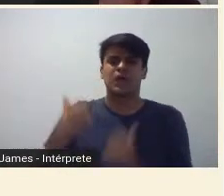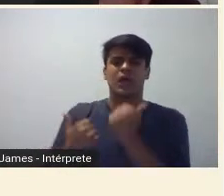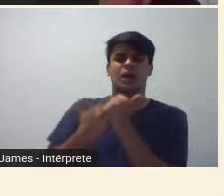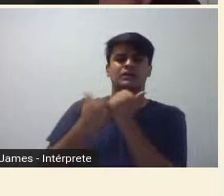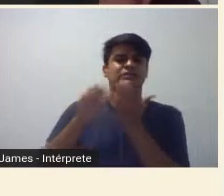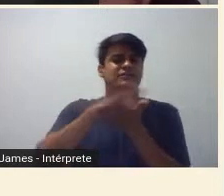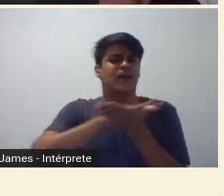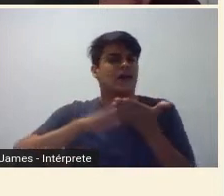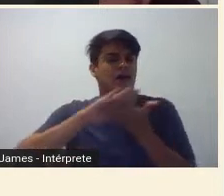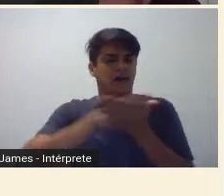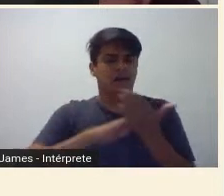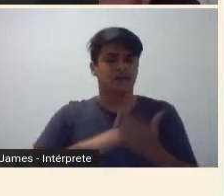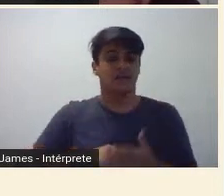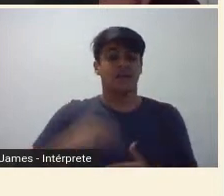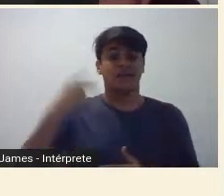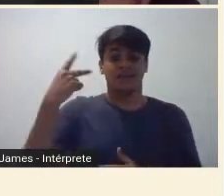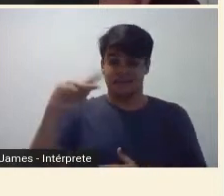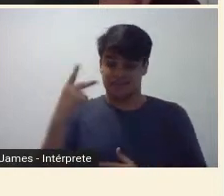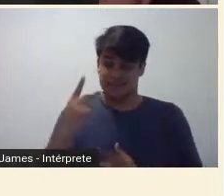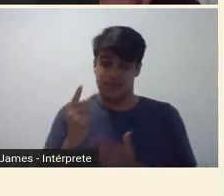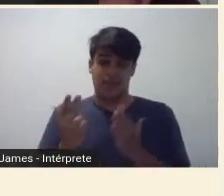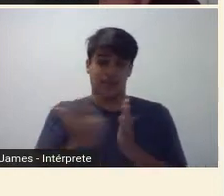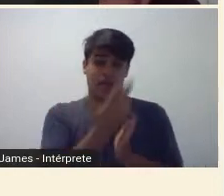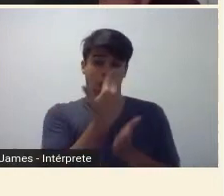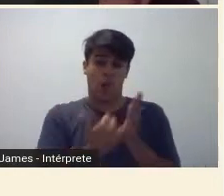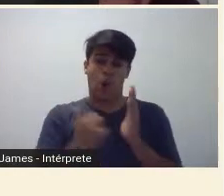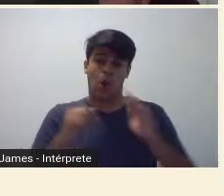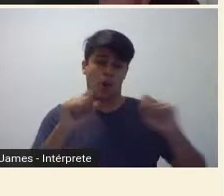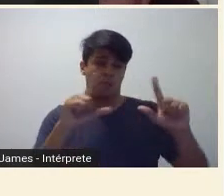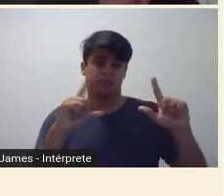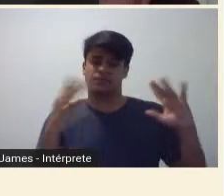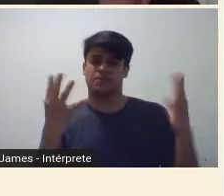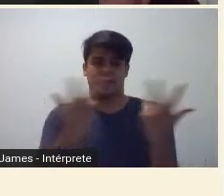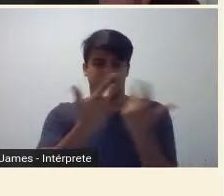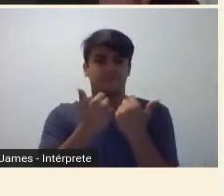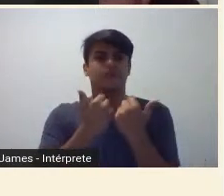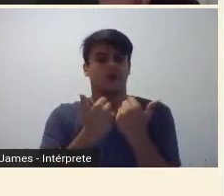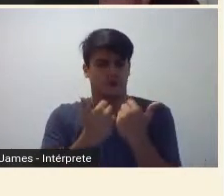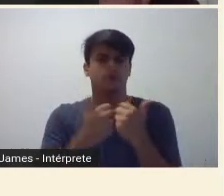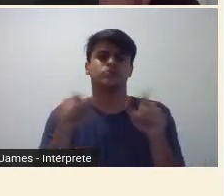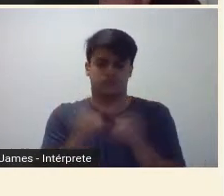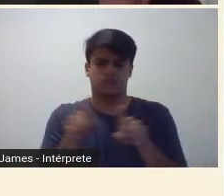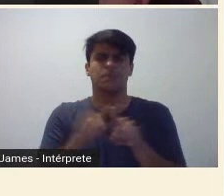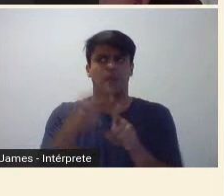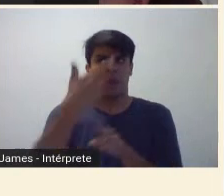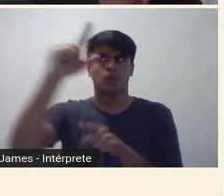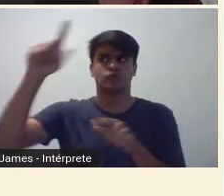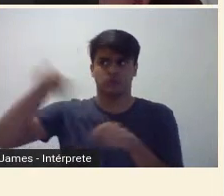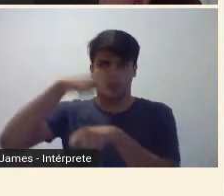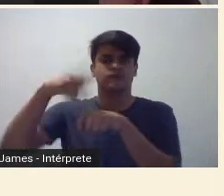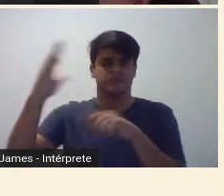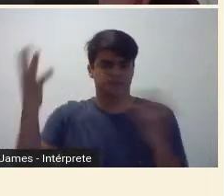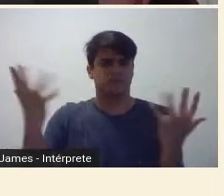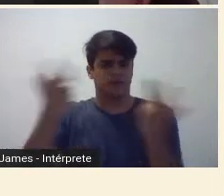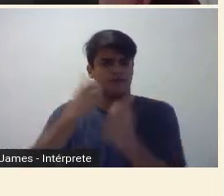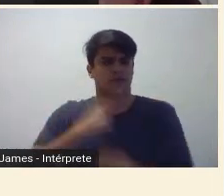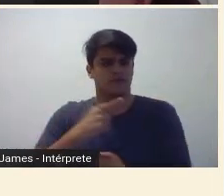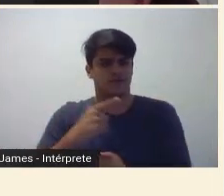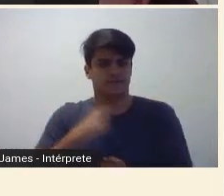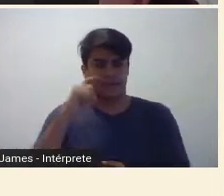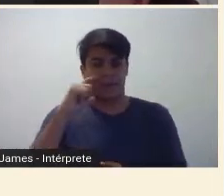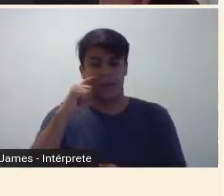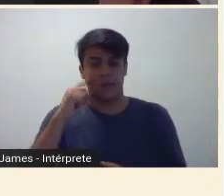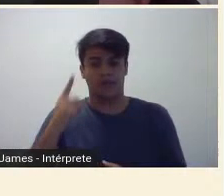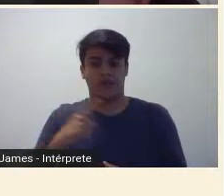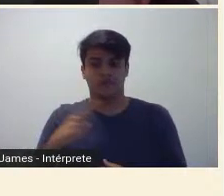traz as obras espetaculares para o contexto local, e mesmo para outros países, também concordo com isso, os mursos a carvão dela são muito